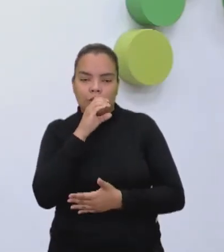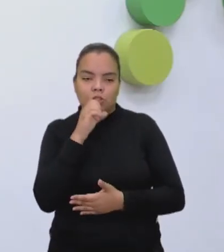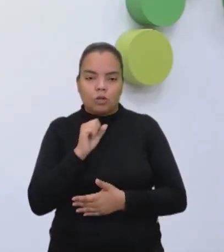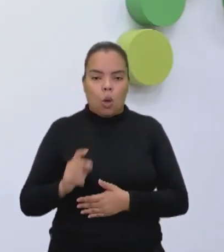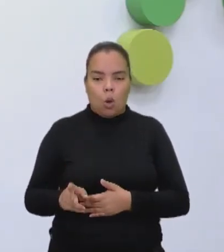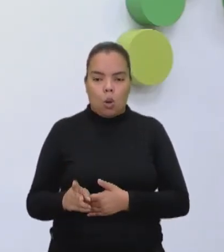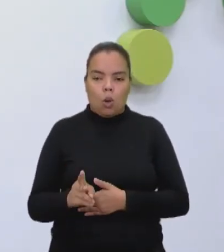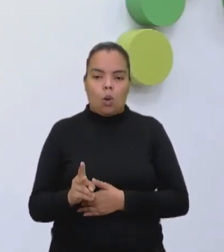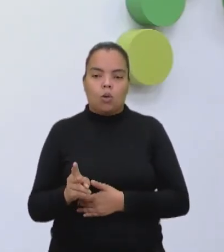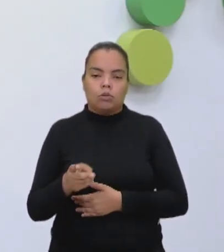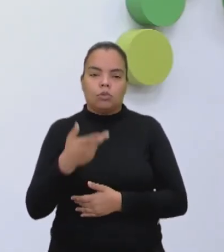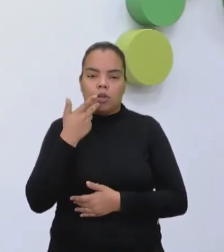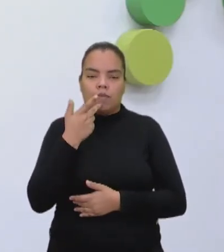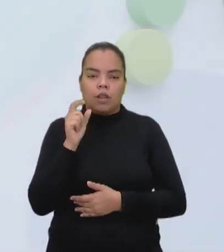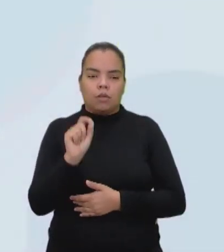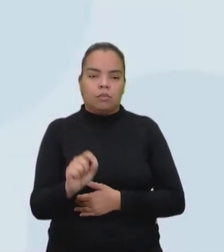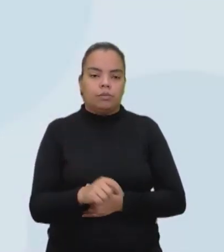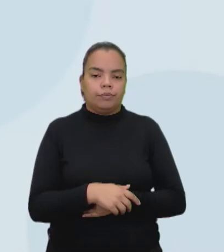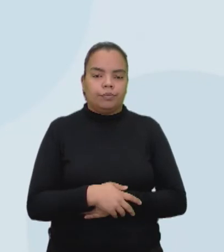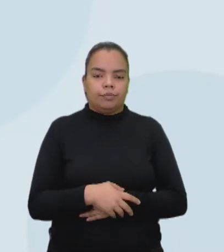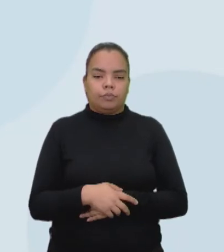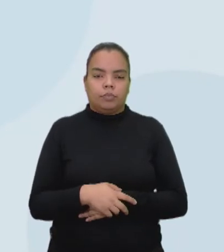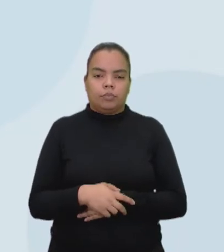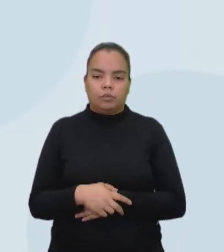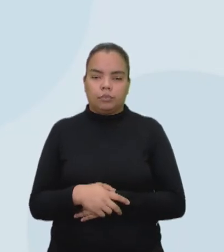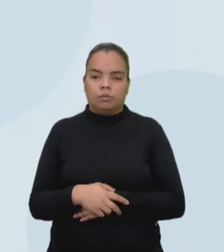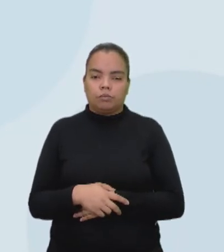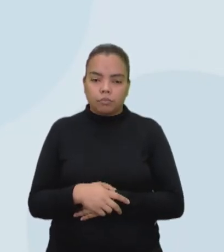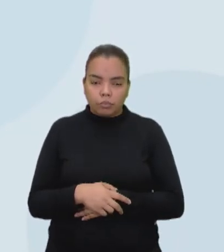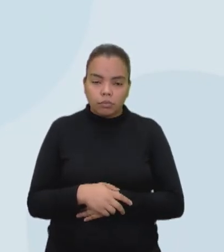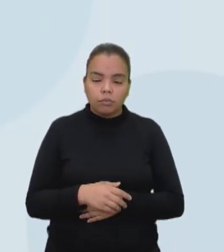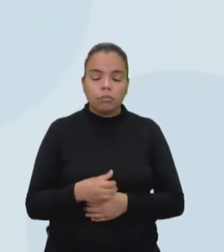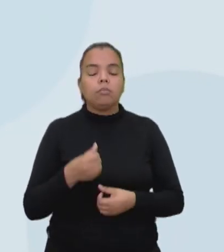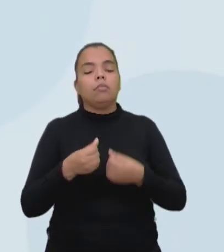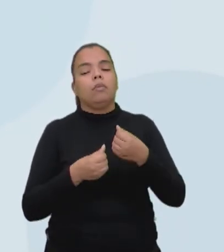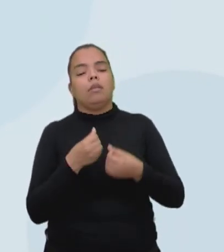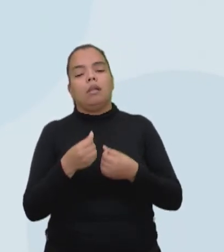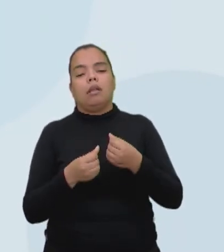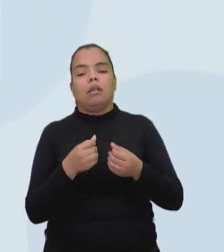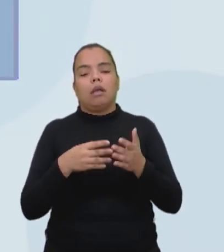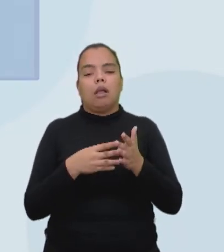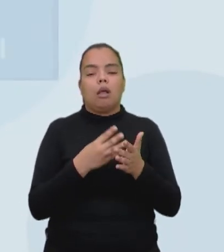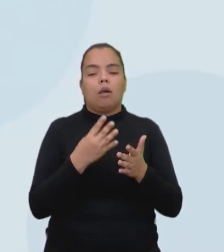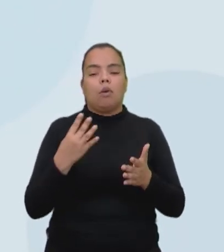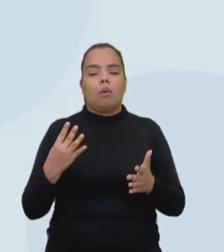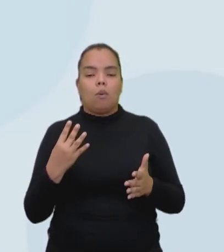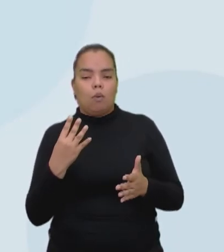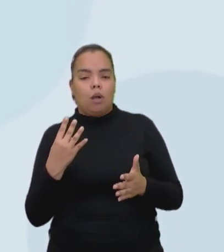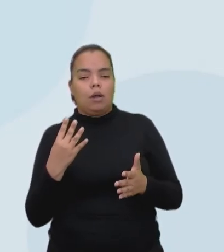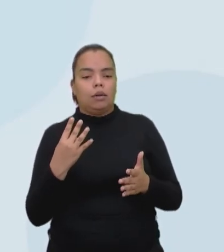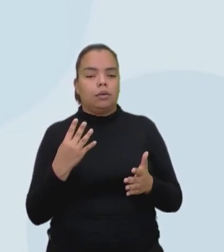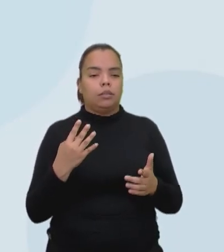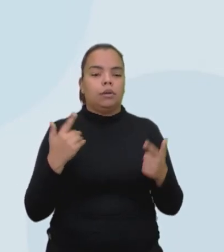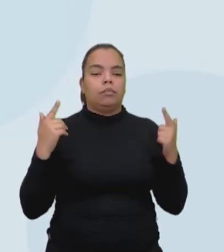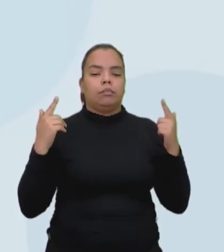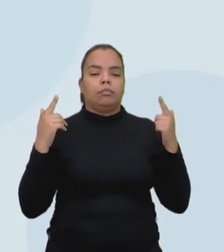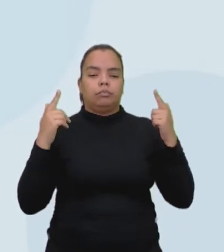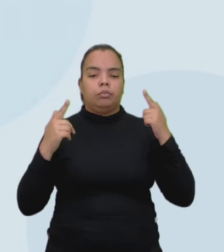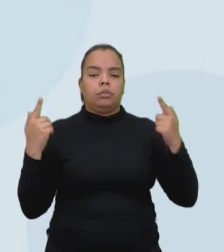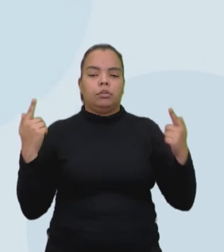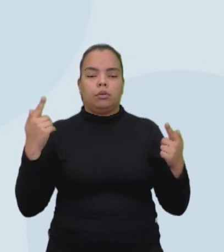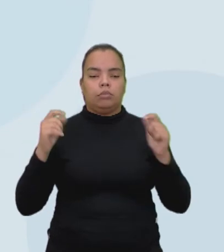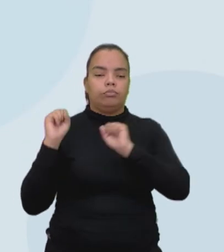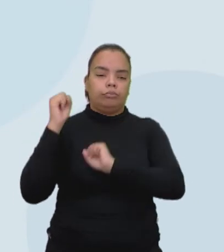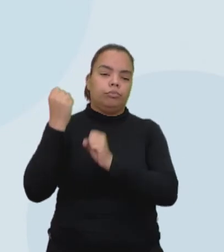falando aqui. Olha lá. A gente está falando de capitalismo na quarta revolução industrial. E